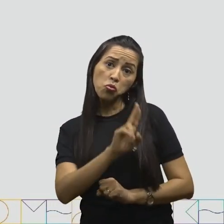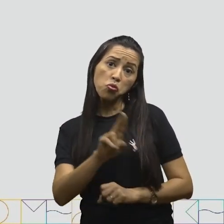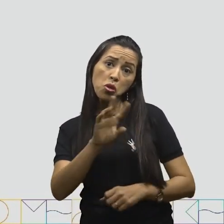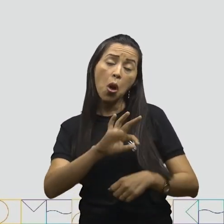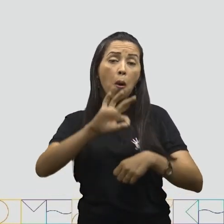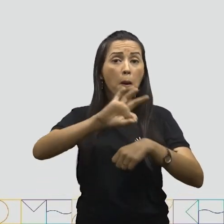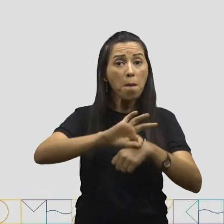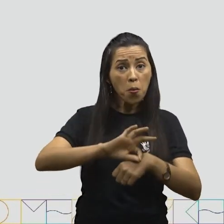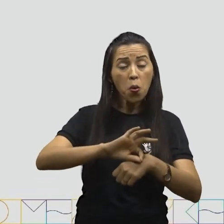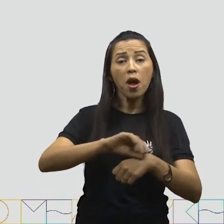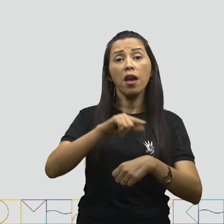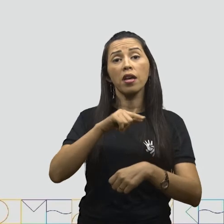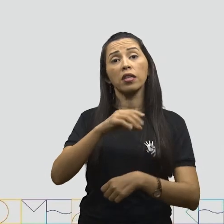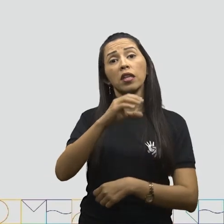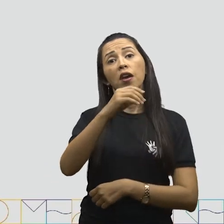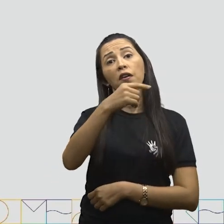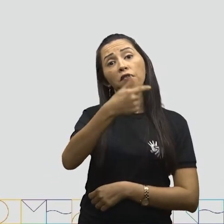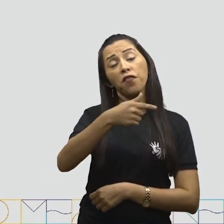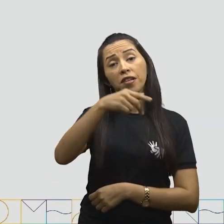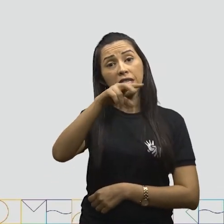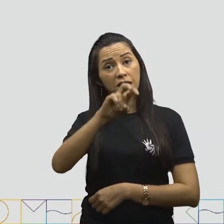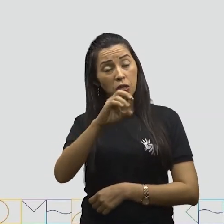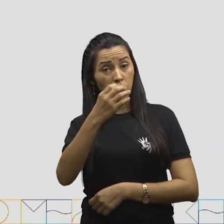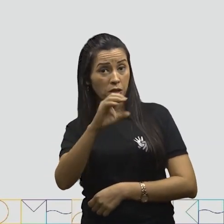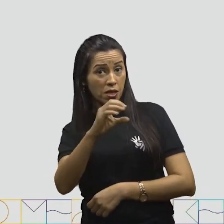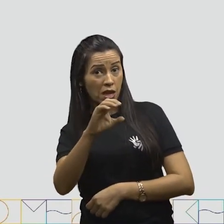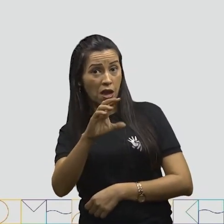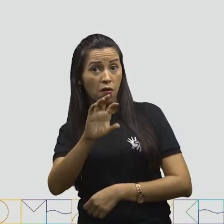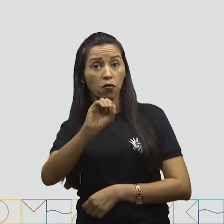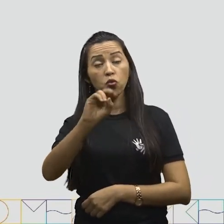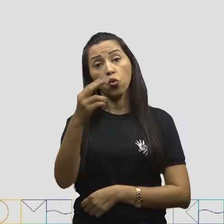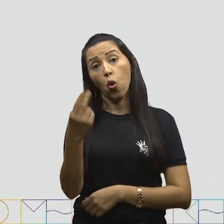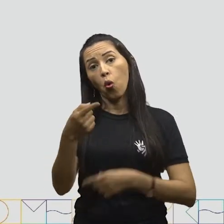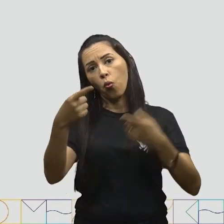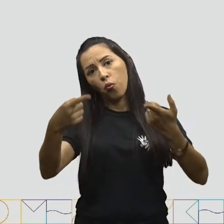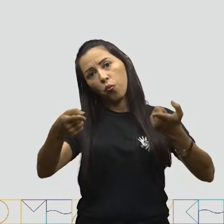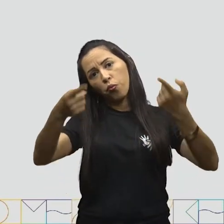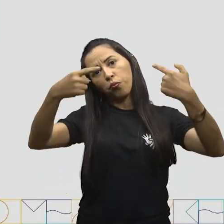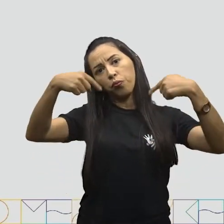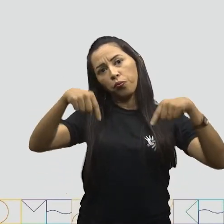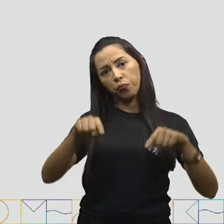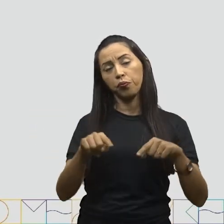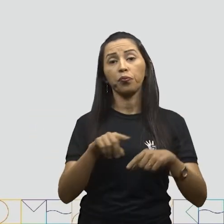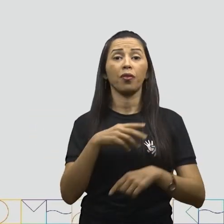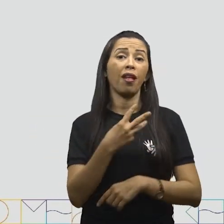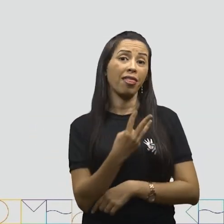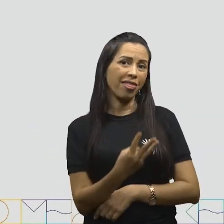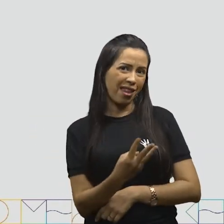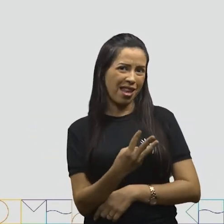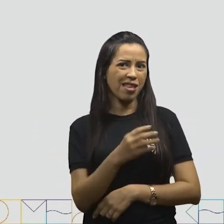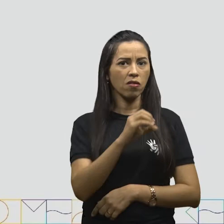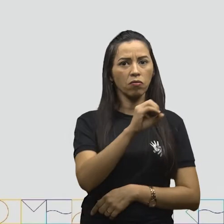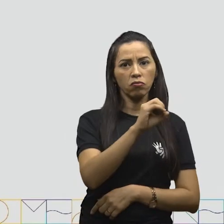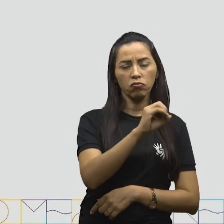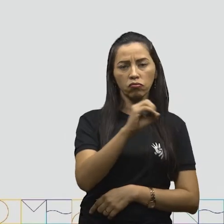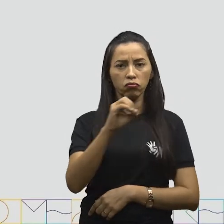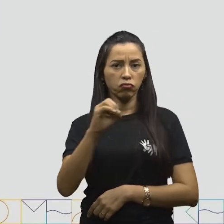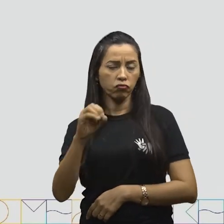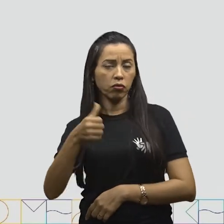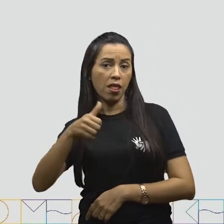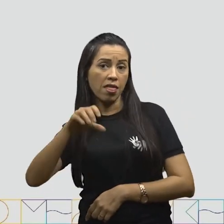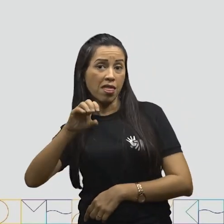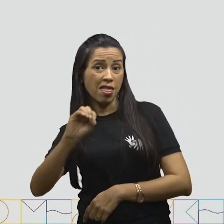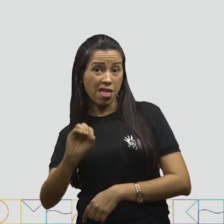de 25 centavos. Ou usar 3. Que é o quê? Uma moeda de 10 centavos. Mais uma de 10